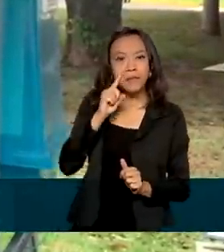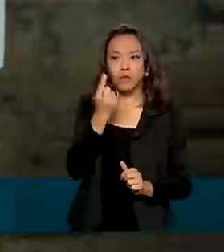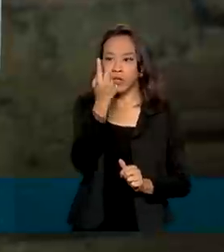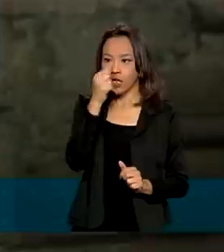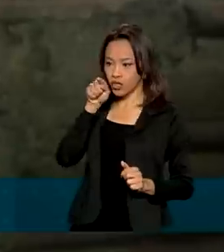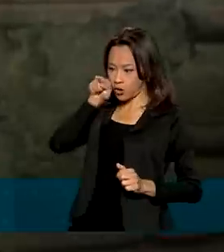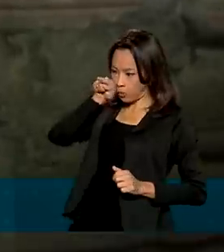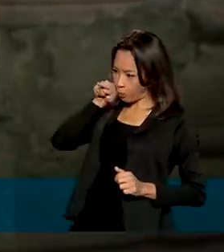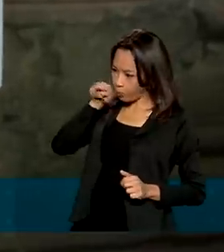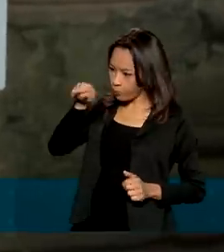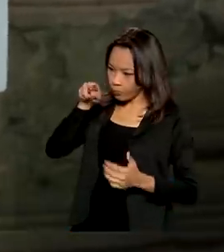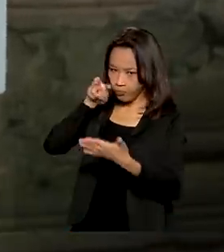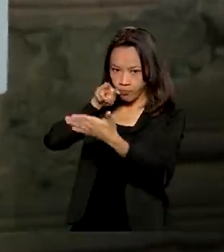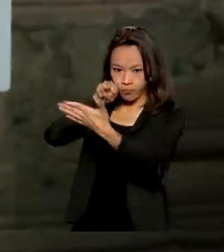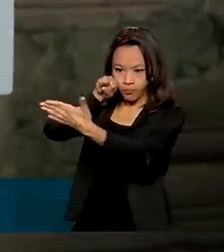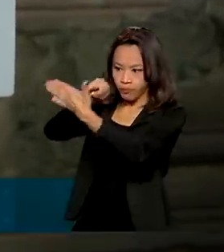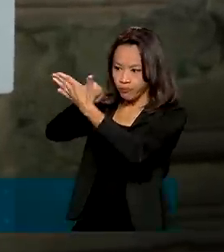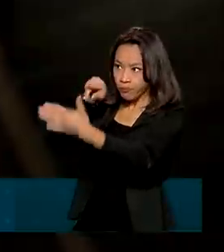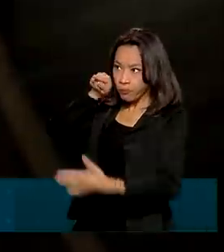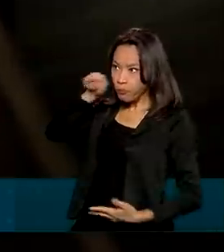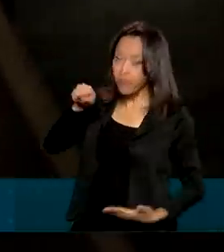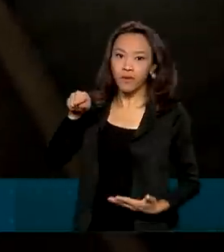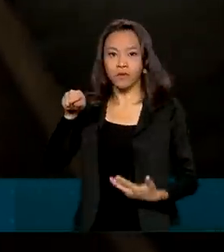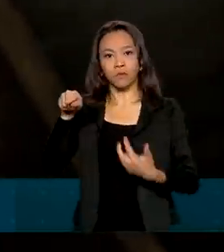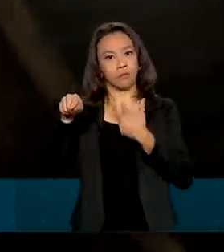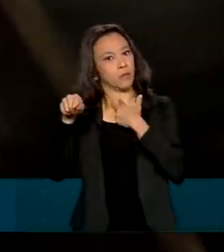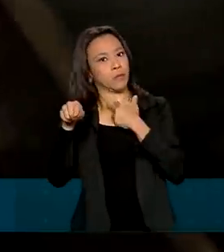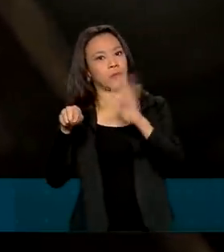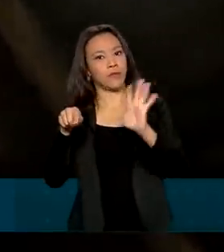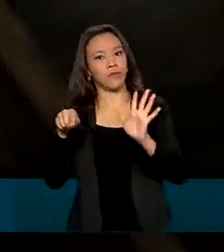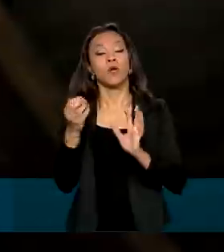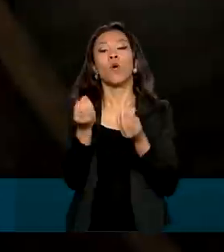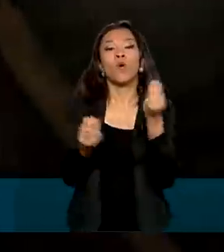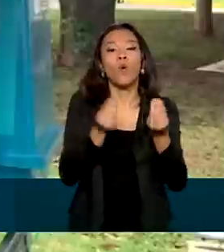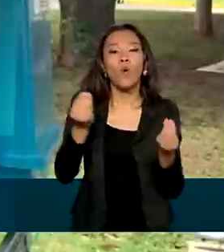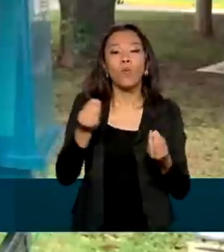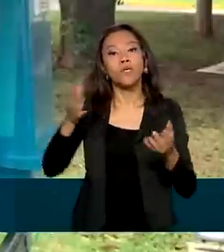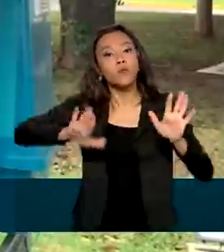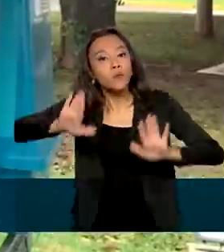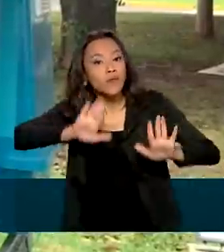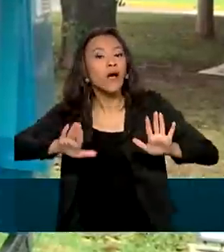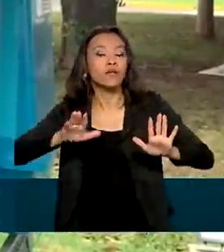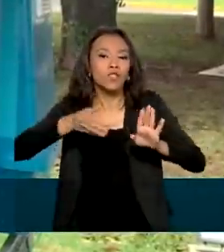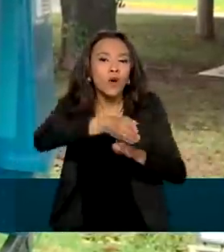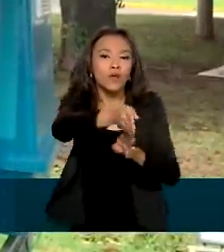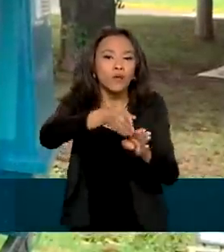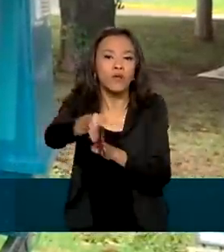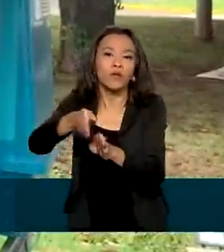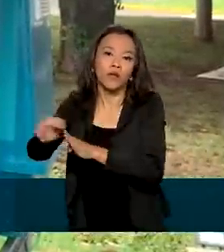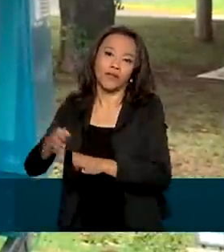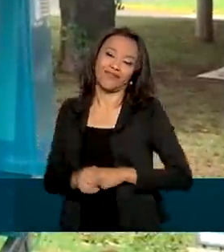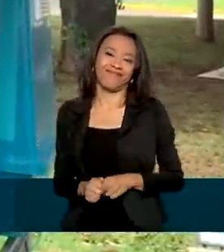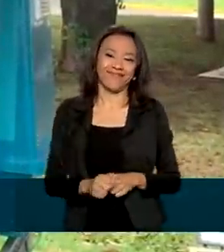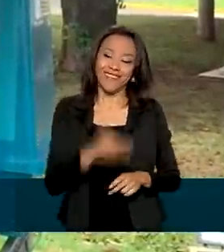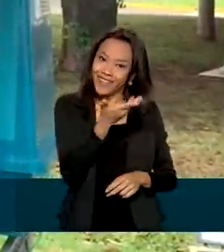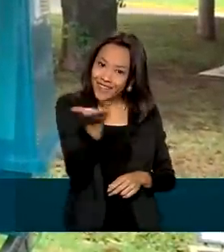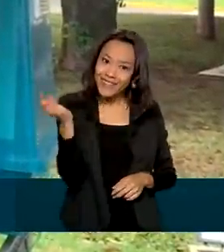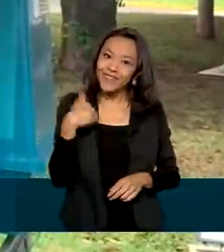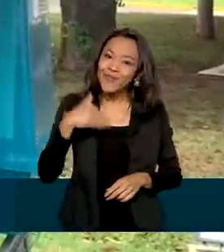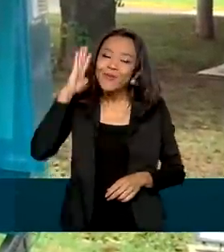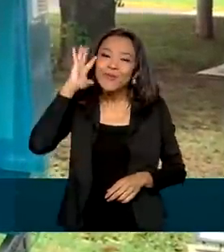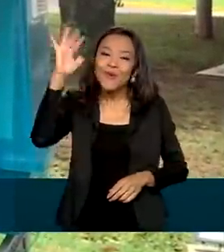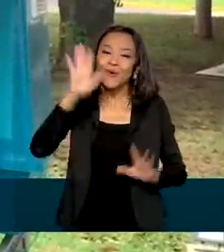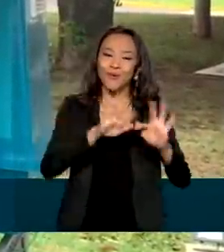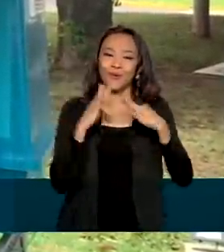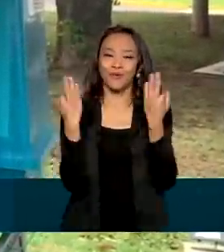tomada, como funciona a energia, quais são os cuidados que ele tem. Por efeito que pareça, sonho, às vezes o sonho de uma